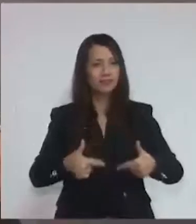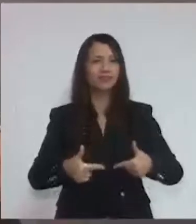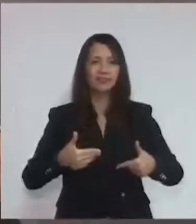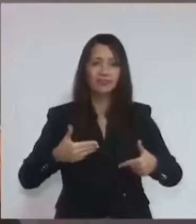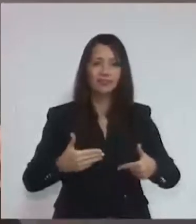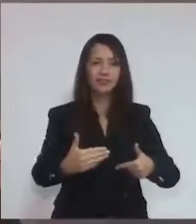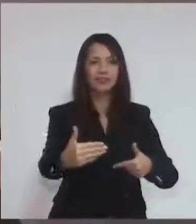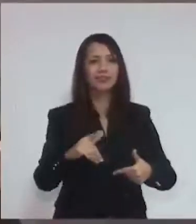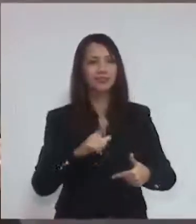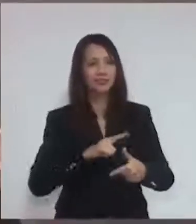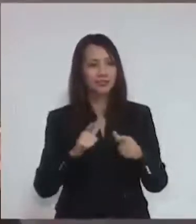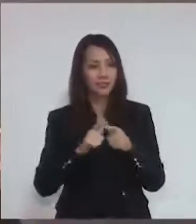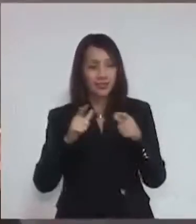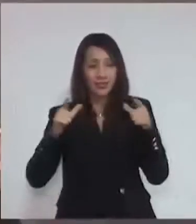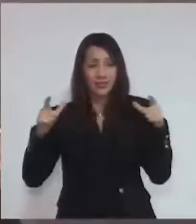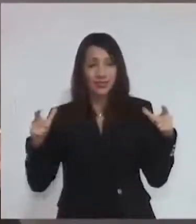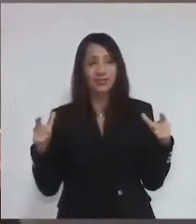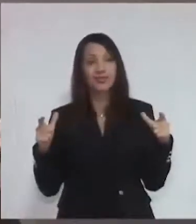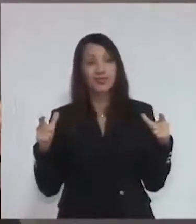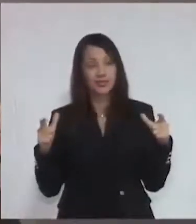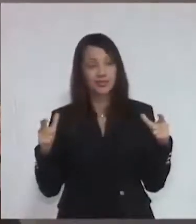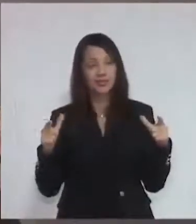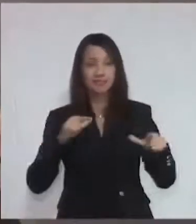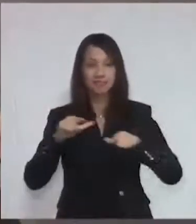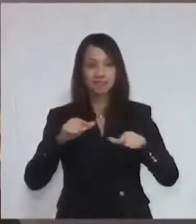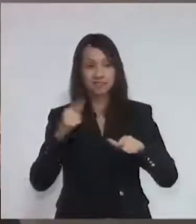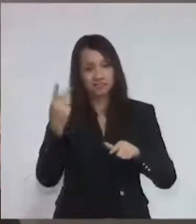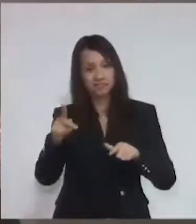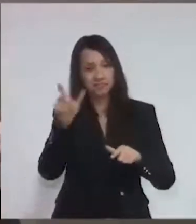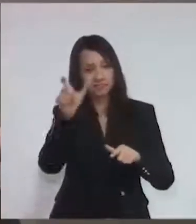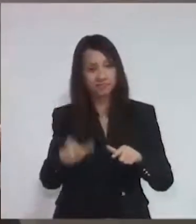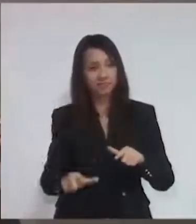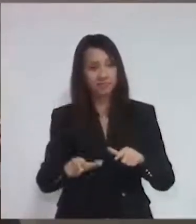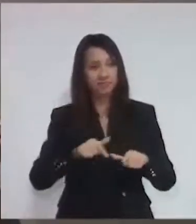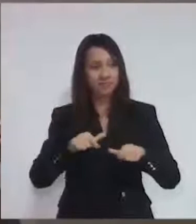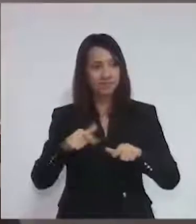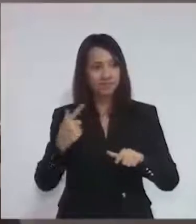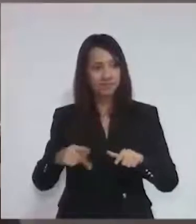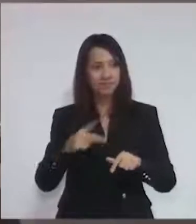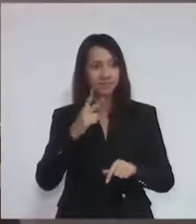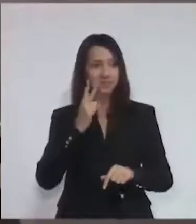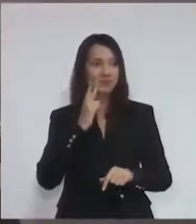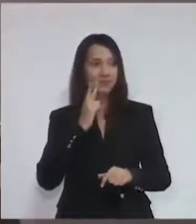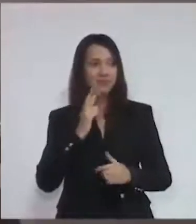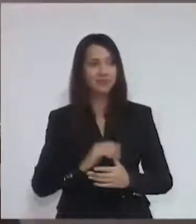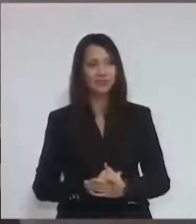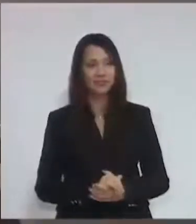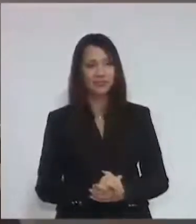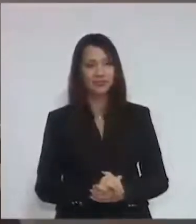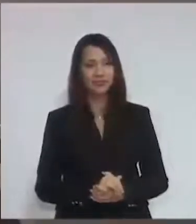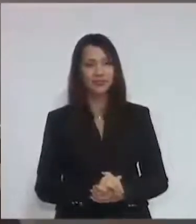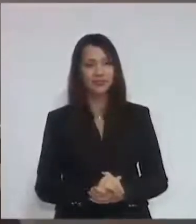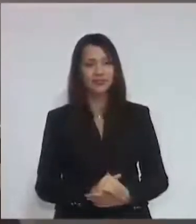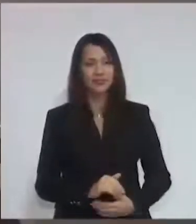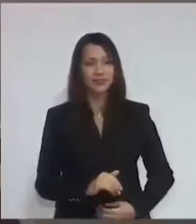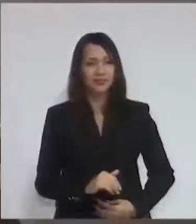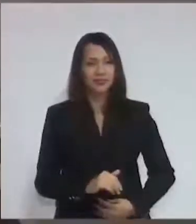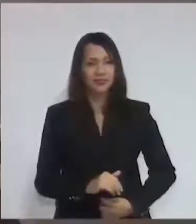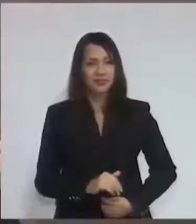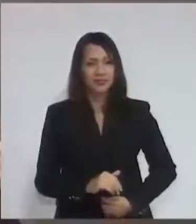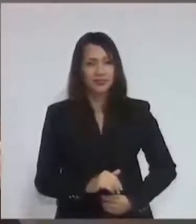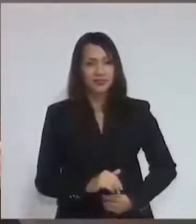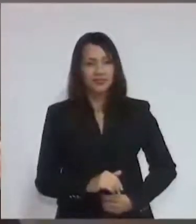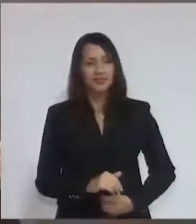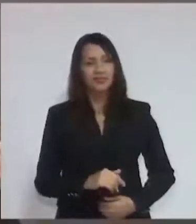e tem crescido muito com o trabalho que ela tem desenvolvido na cidade de Vinhedo, pessoalmente e